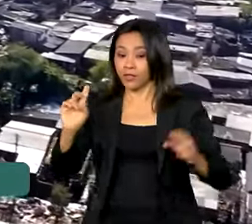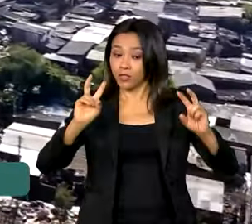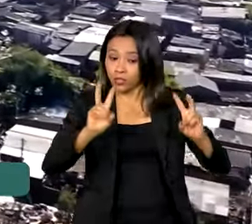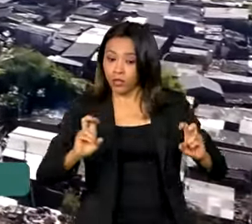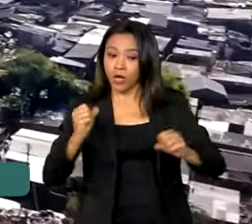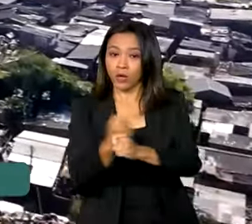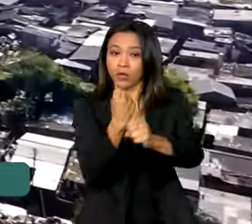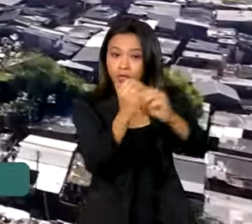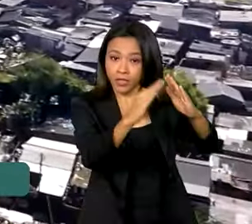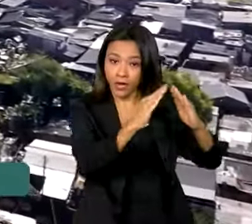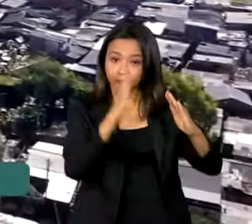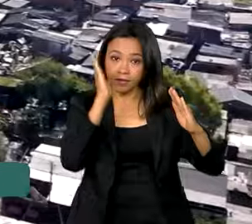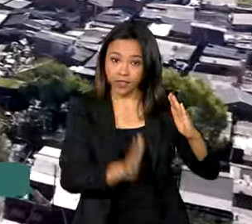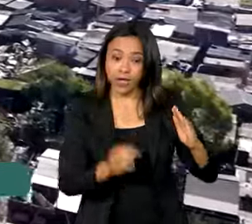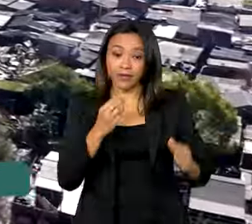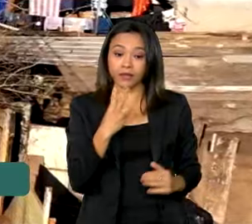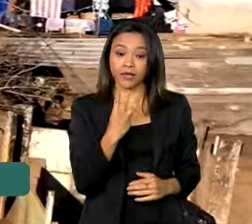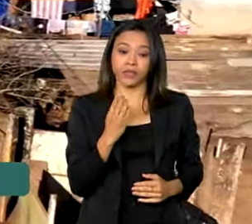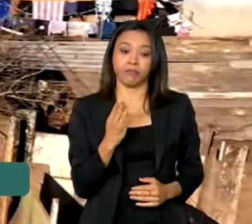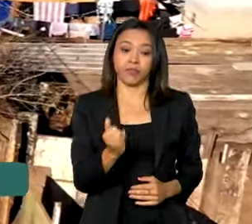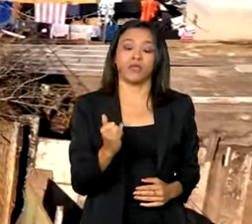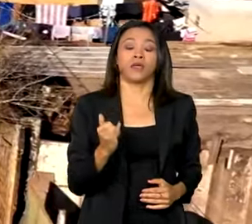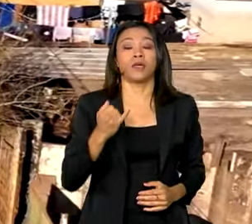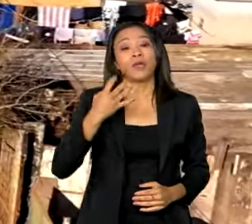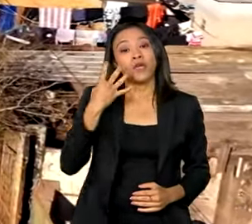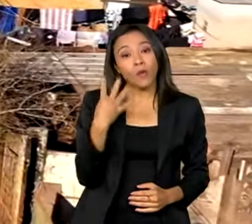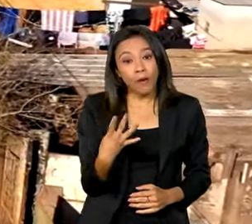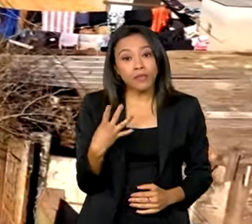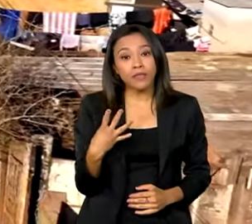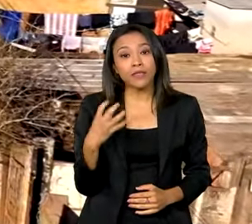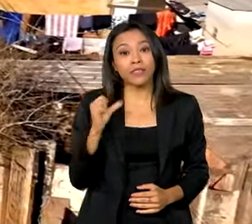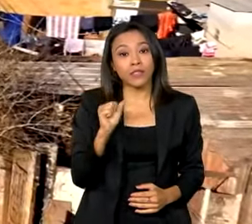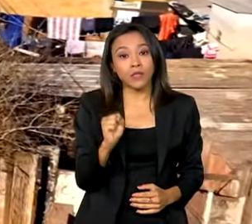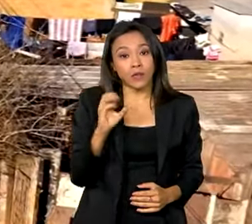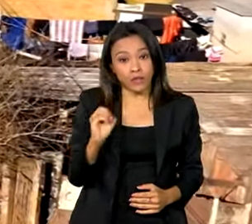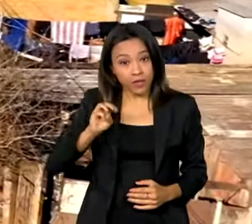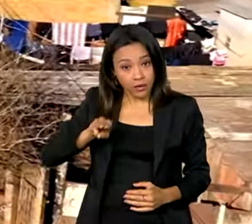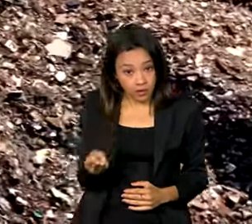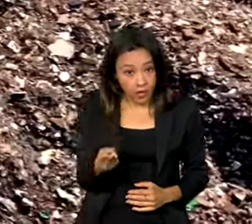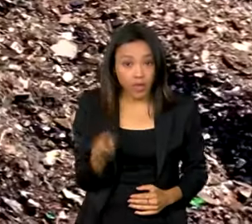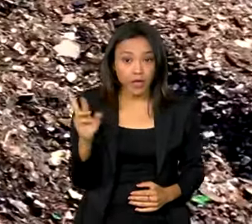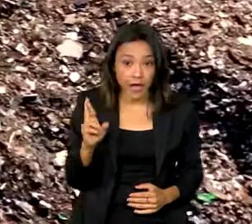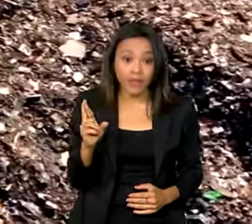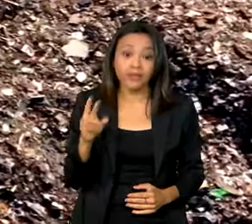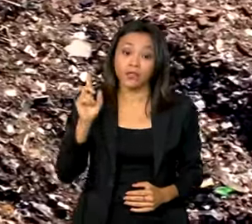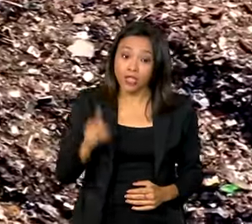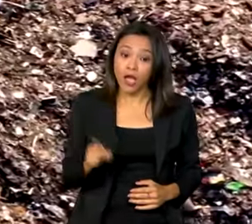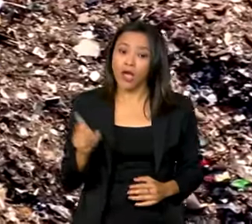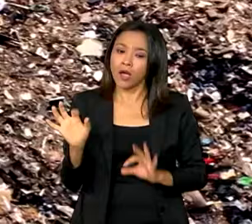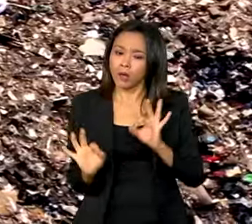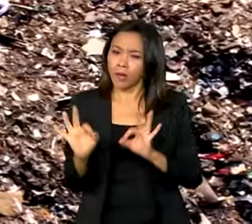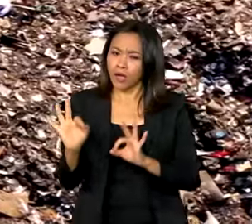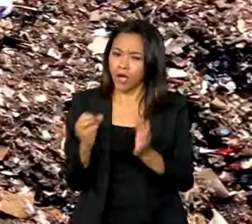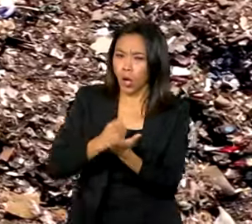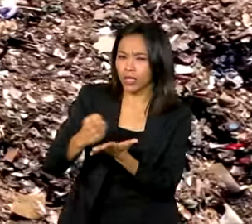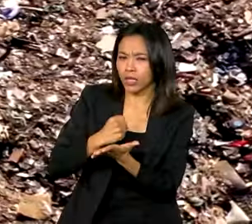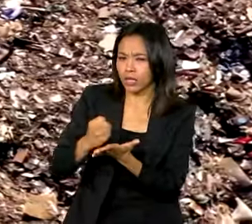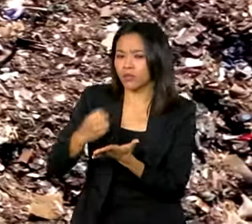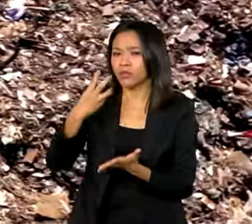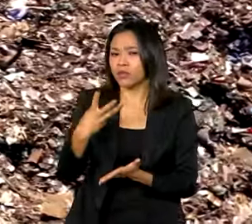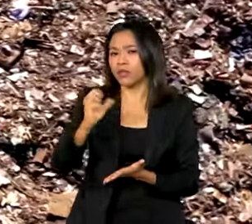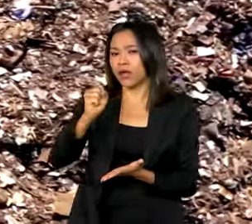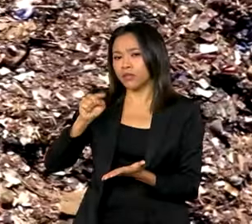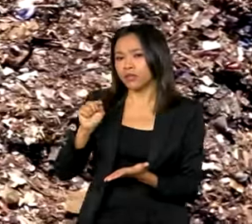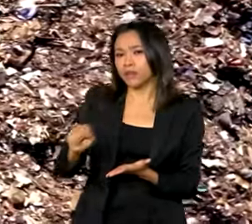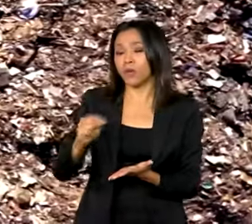alocados investimentos de 3 bilhões e 480 milhões de reais com a previsão de contratação de 38